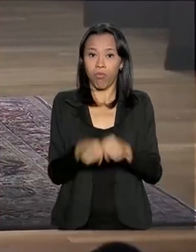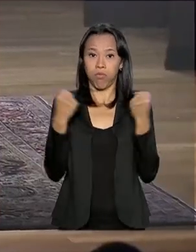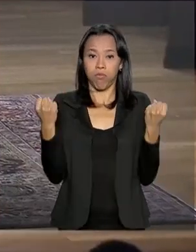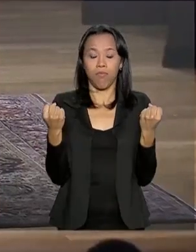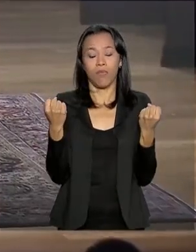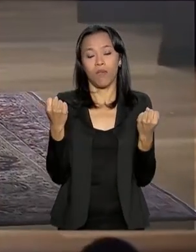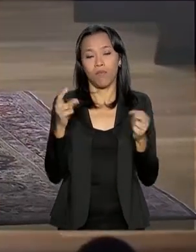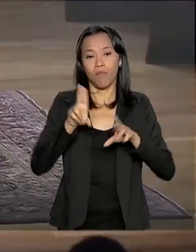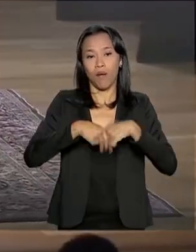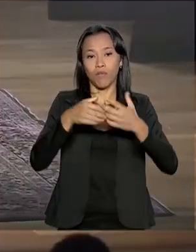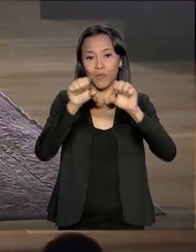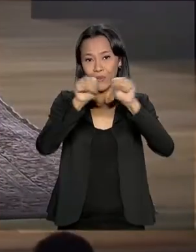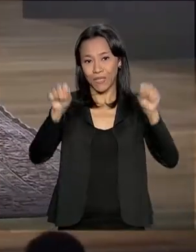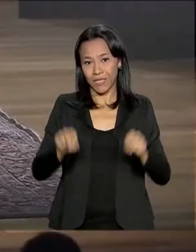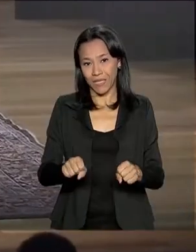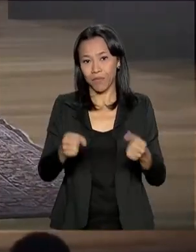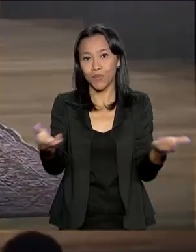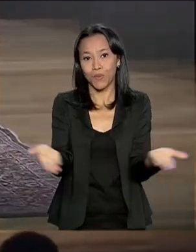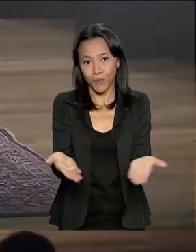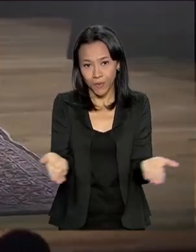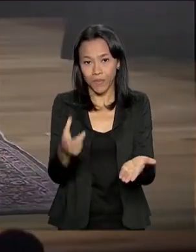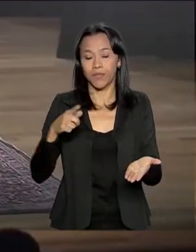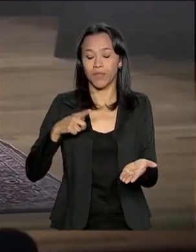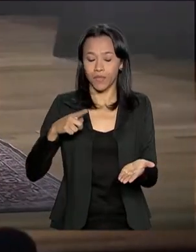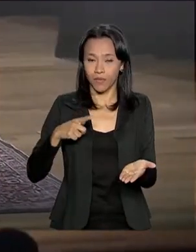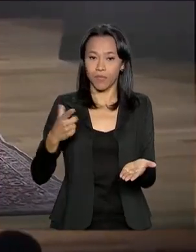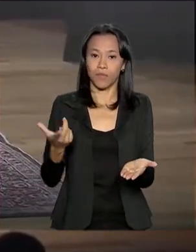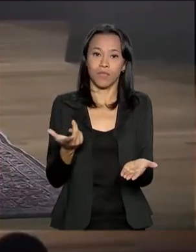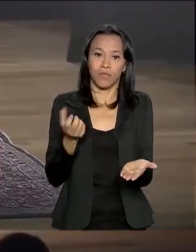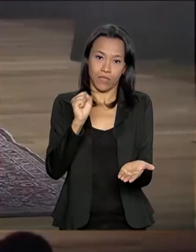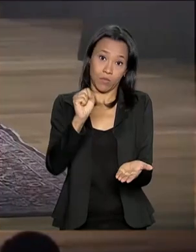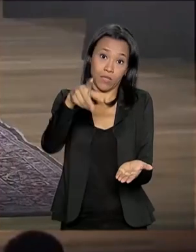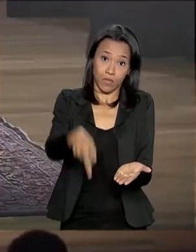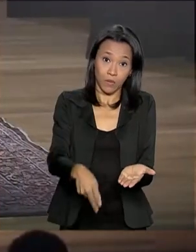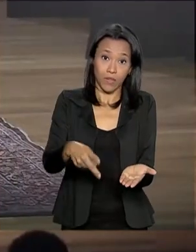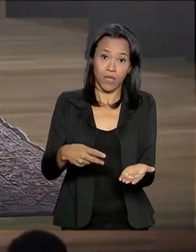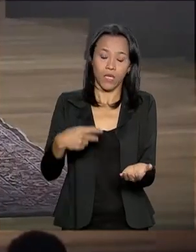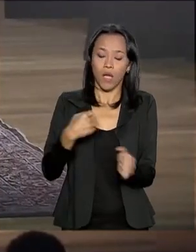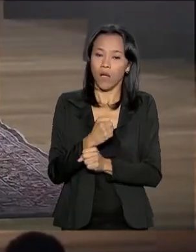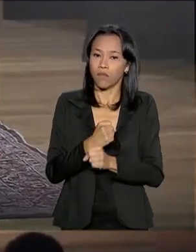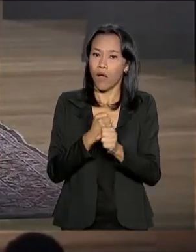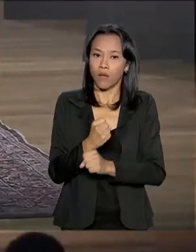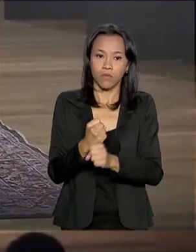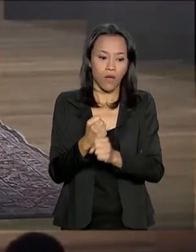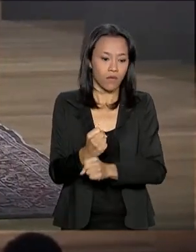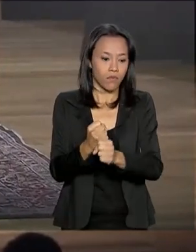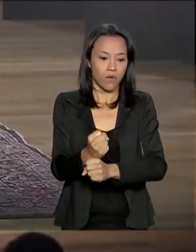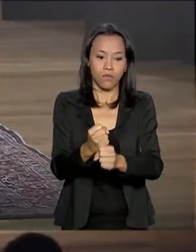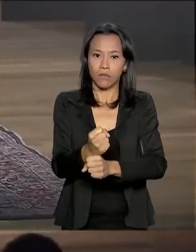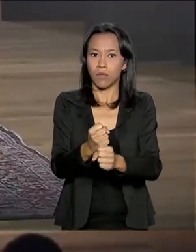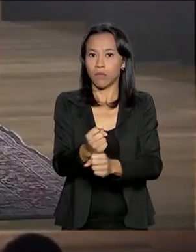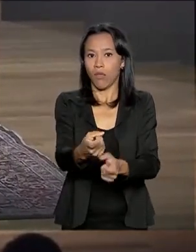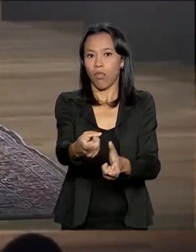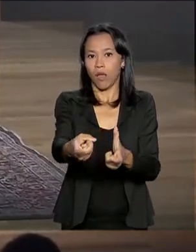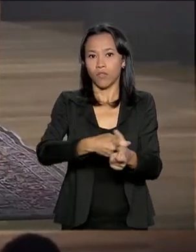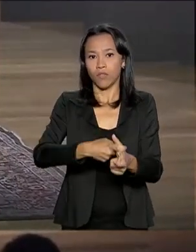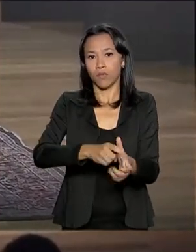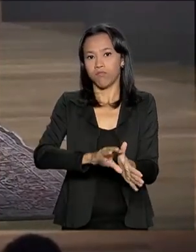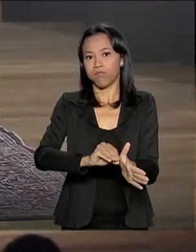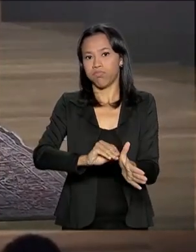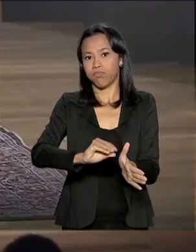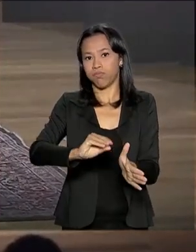sistema previdenciário que possuímos e que gera, a cada ano que passa, mais dívida. Pois,